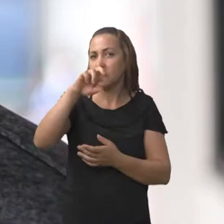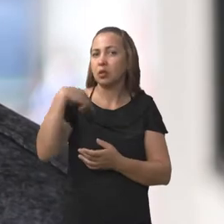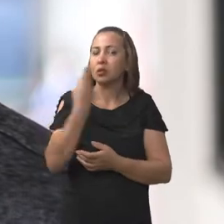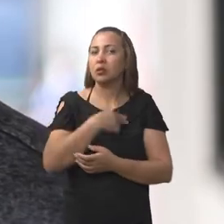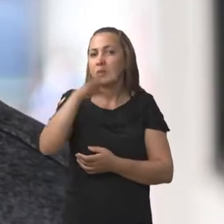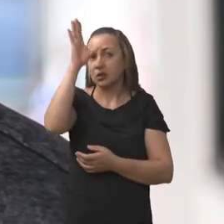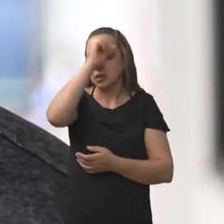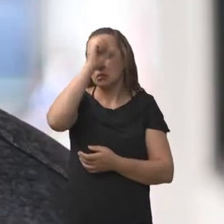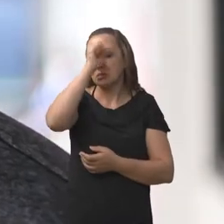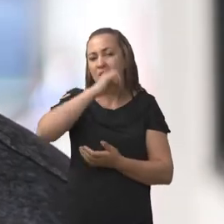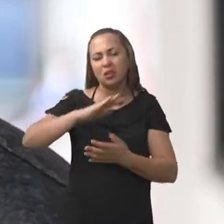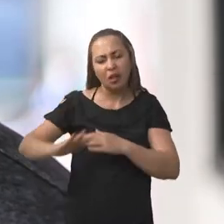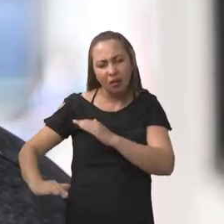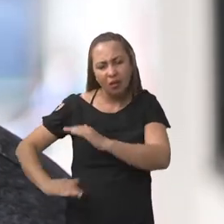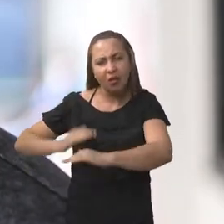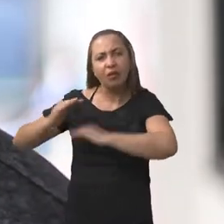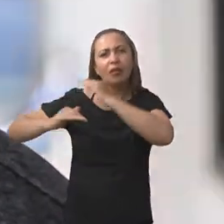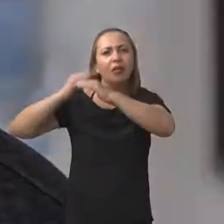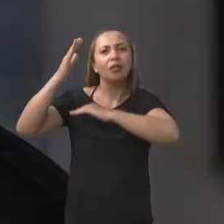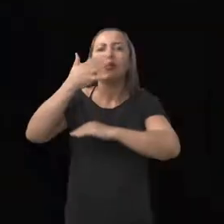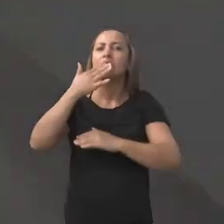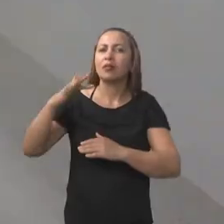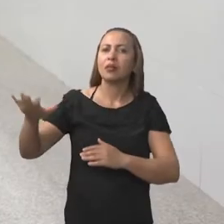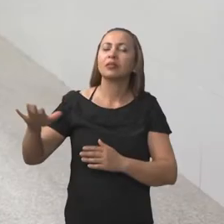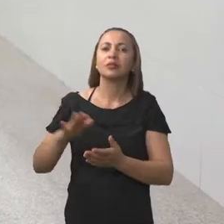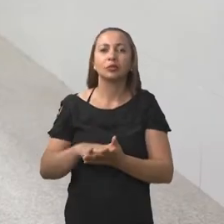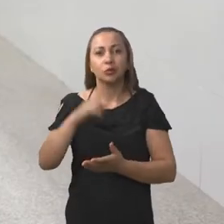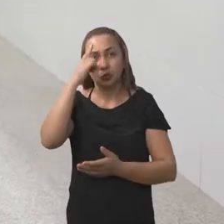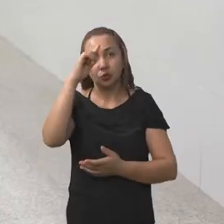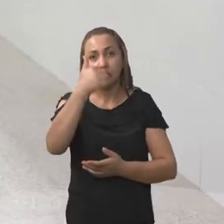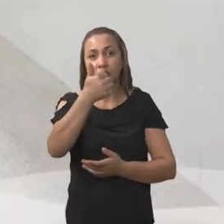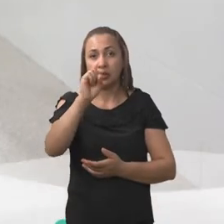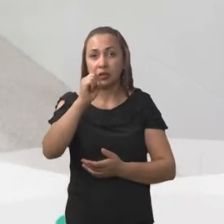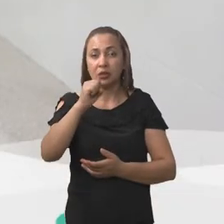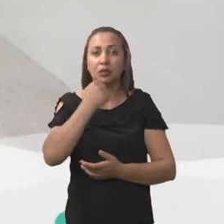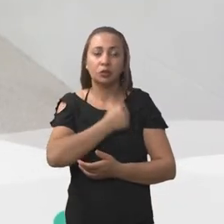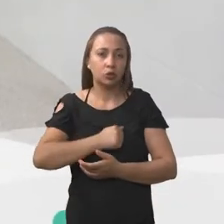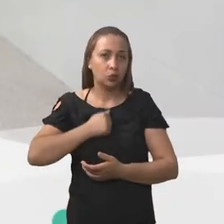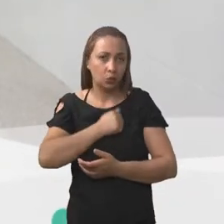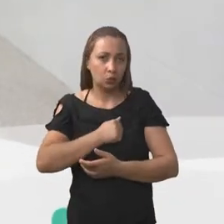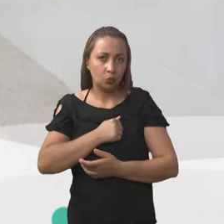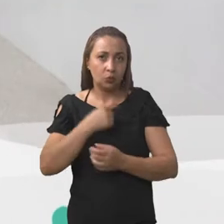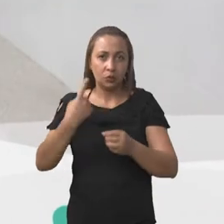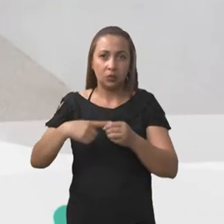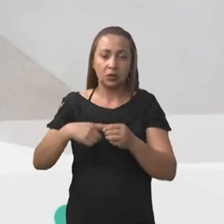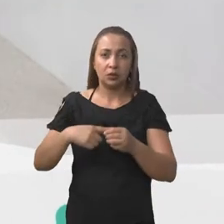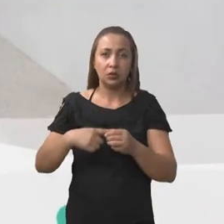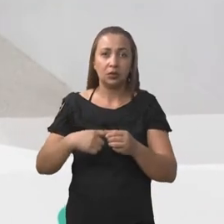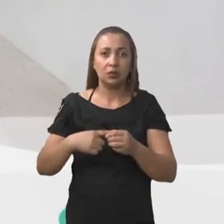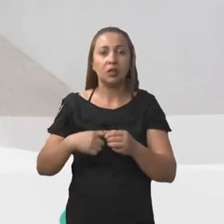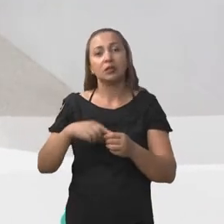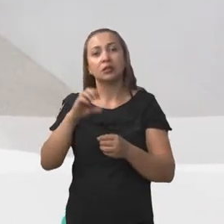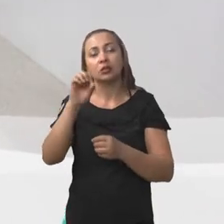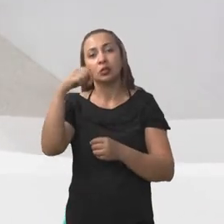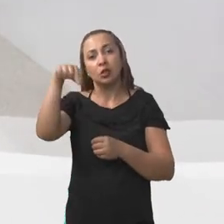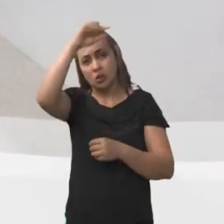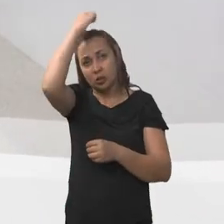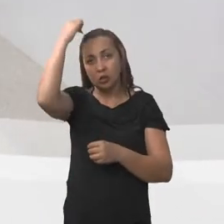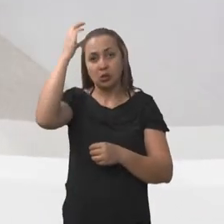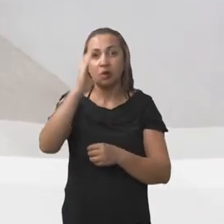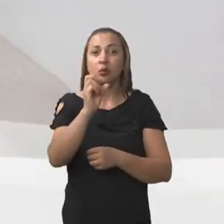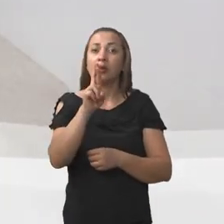a gente aprende desde a nossa infância, né. No dia 10 de agosto, na cidade de São Cristóvão,